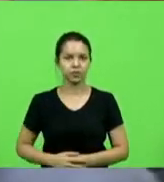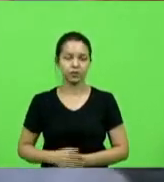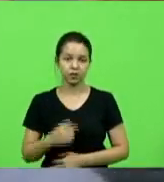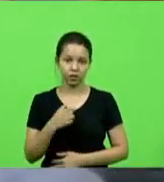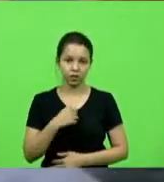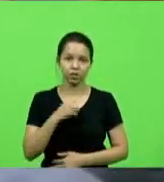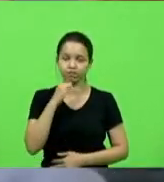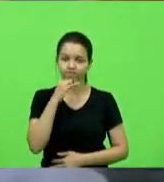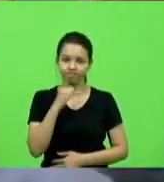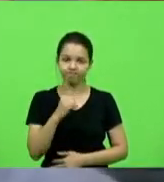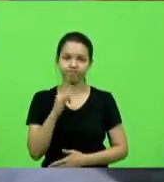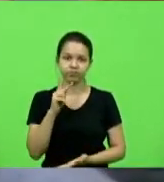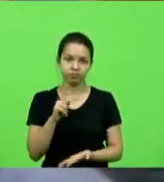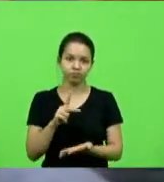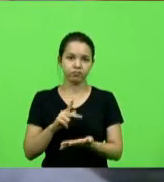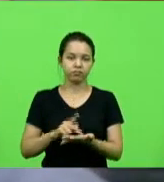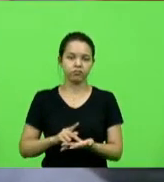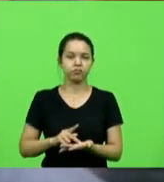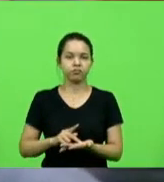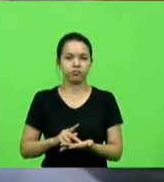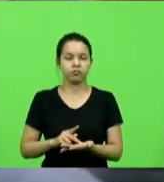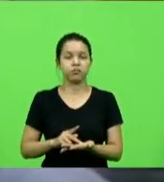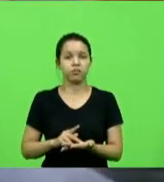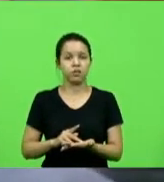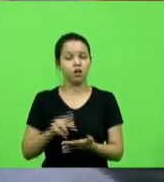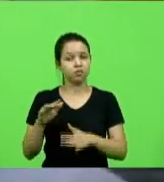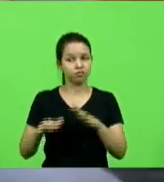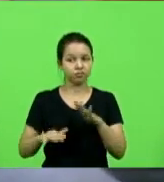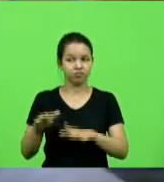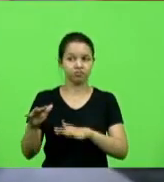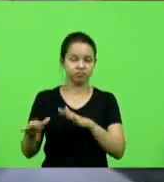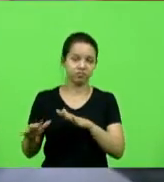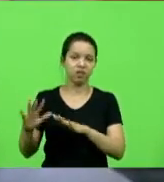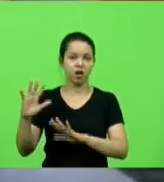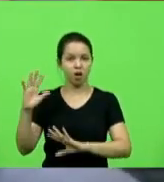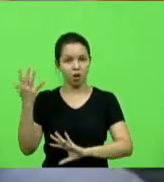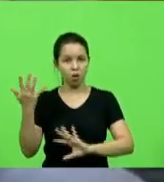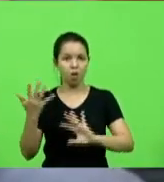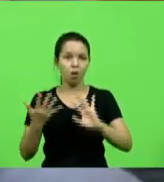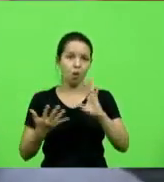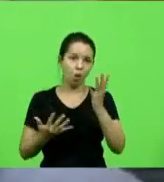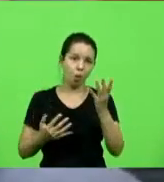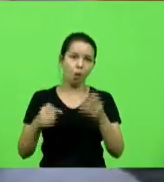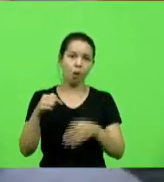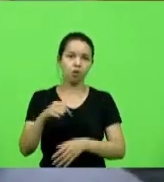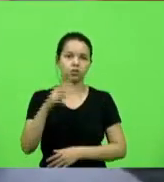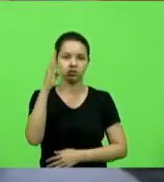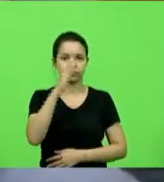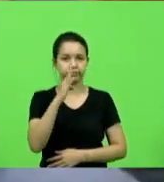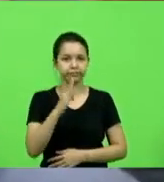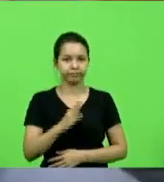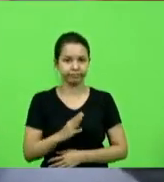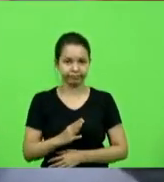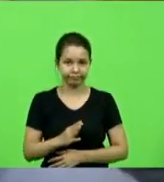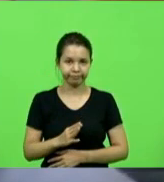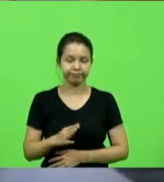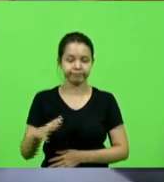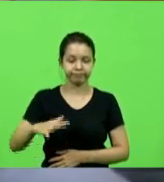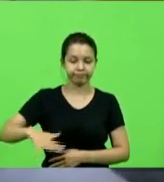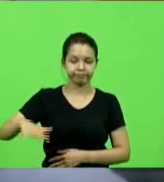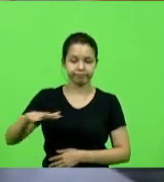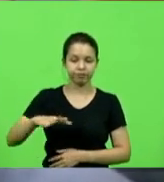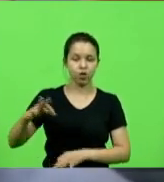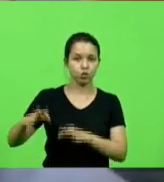que tem certas coisas que estão acontecendo no nosso país no âmbito do judiciário